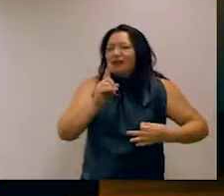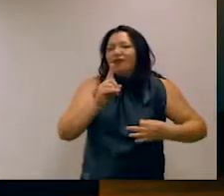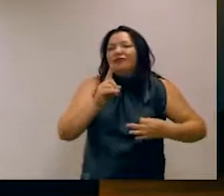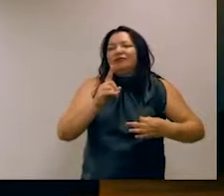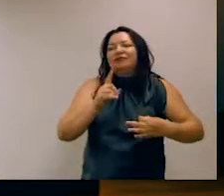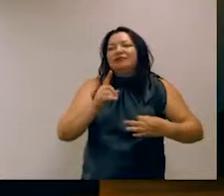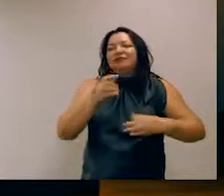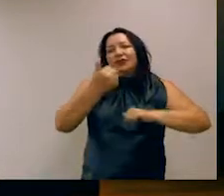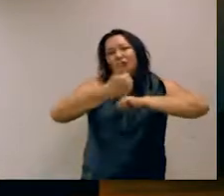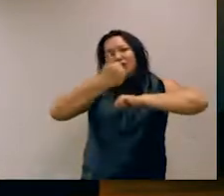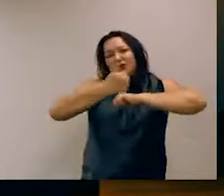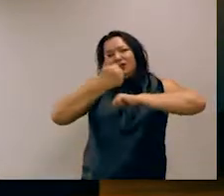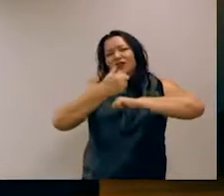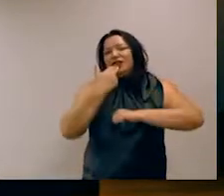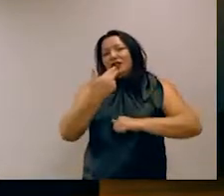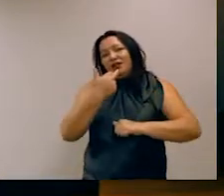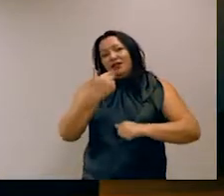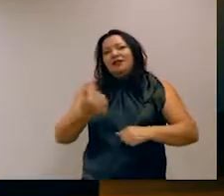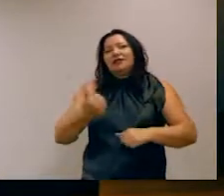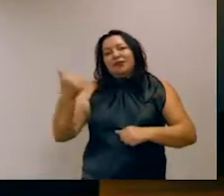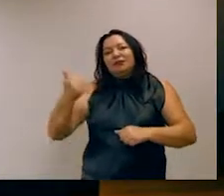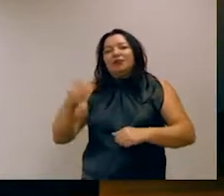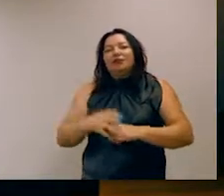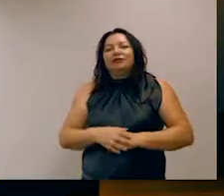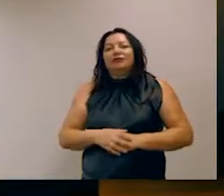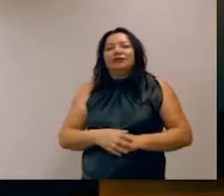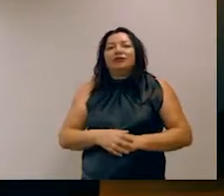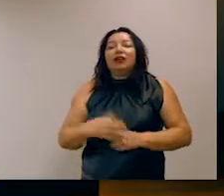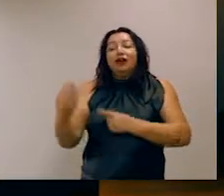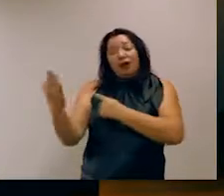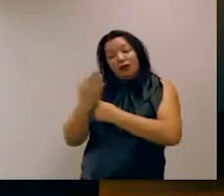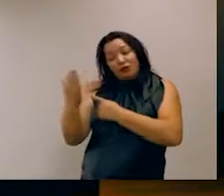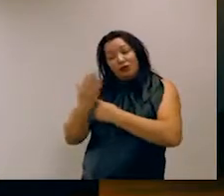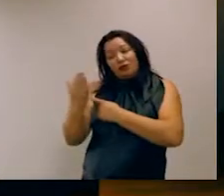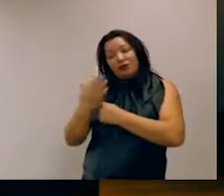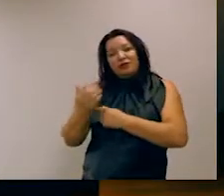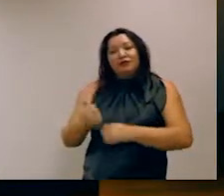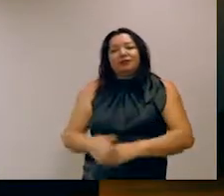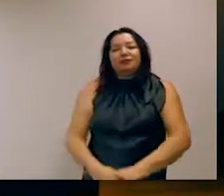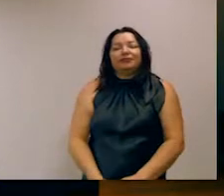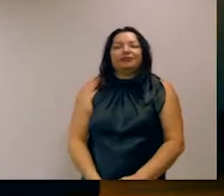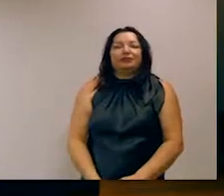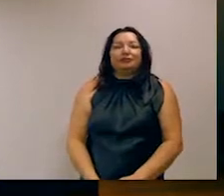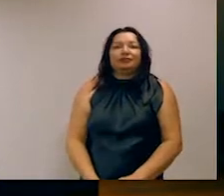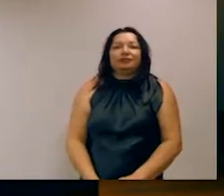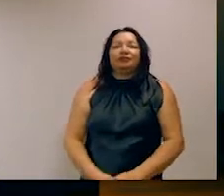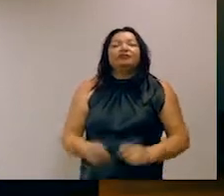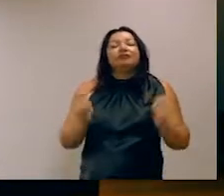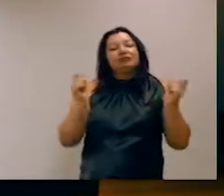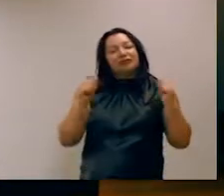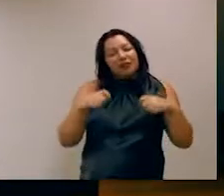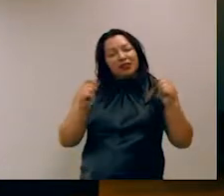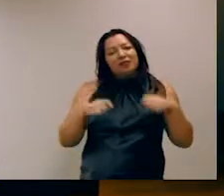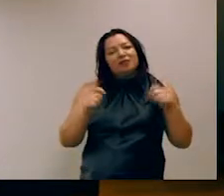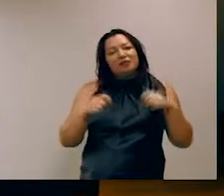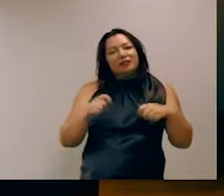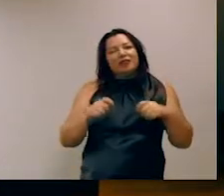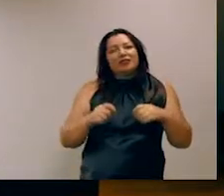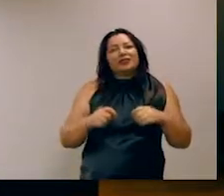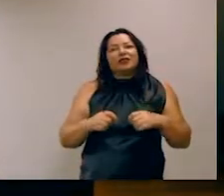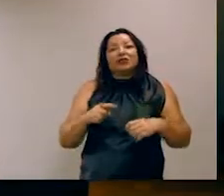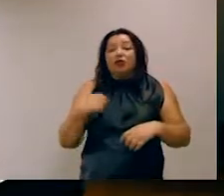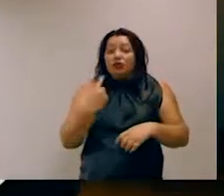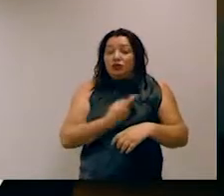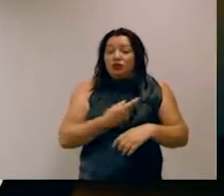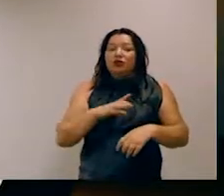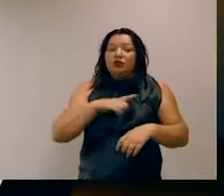qualitativo que houve em inglês. Mas esperamos a contribuição de vocês para ajudar a fazê-lo. E nessa parte de capacitação era simplesmente mencionar que estamos oferecendo